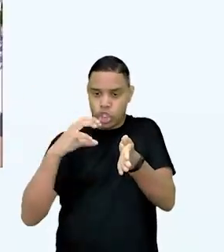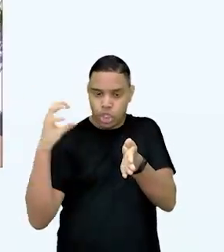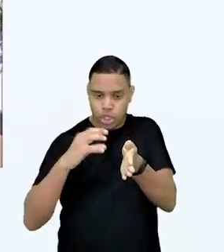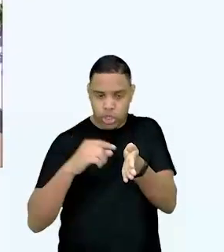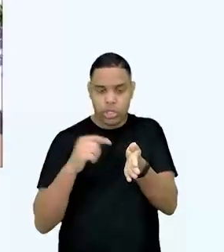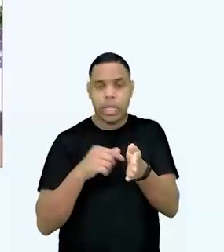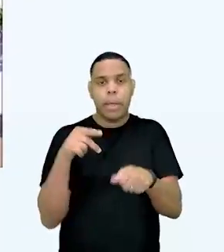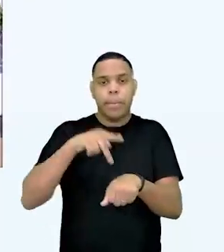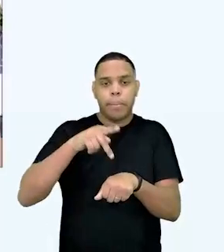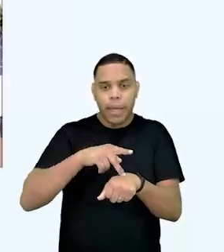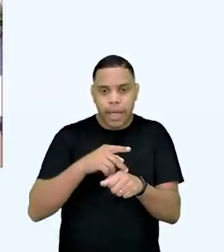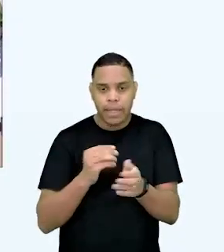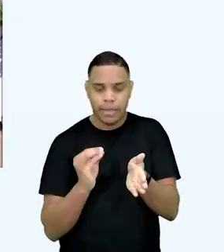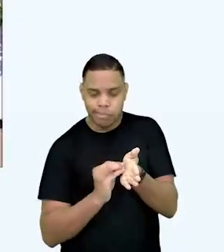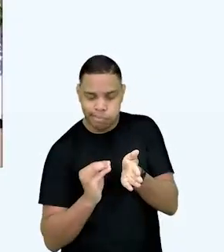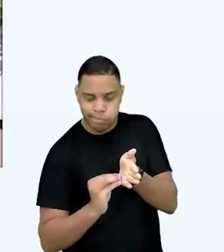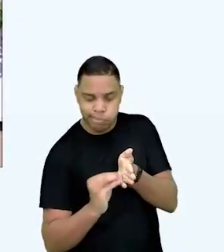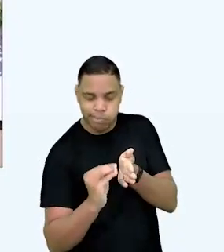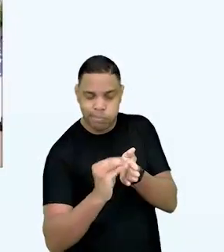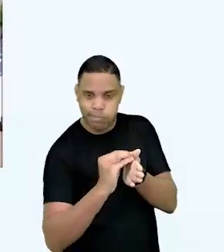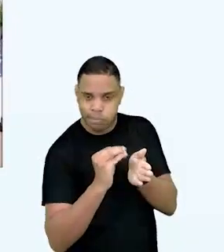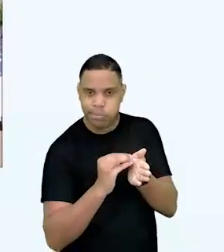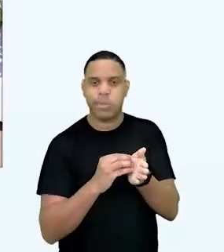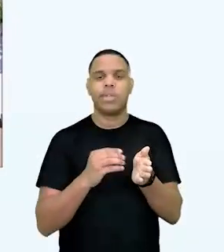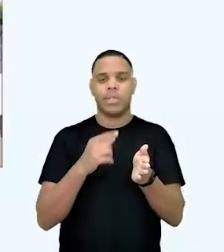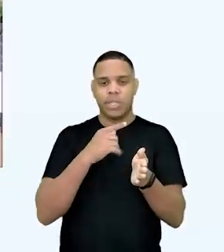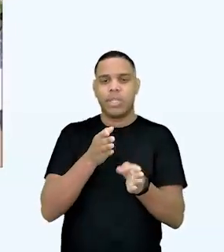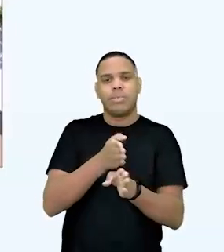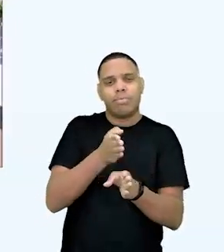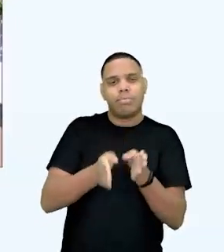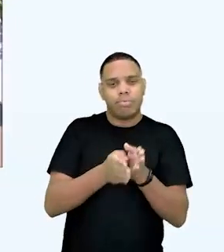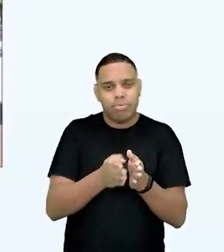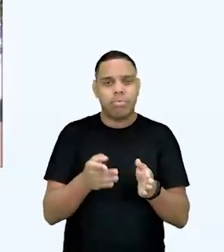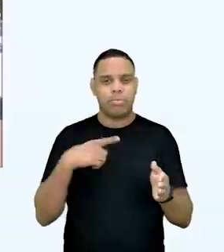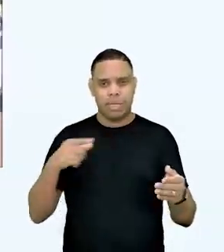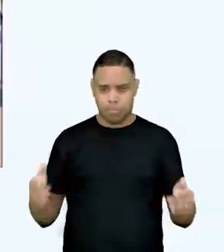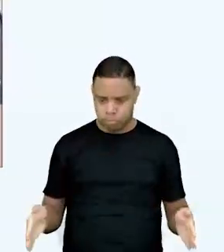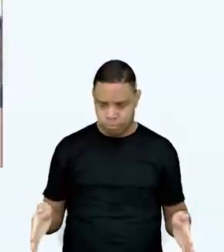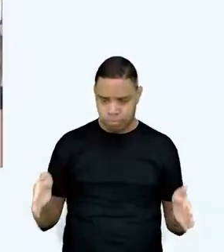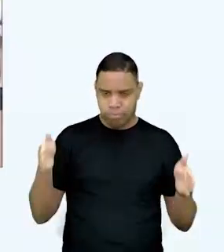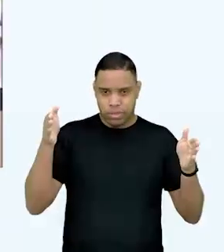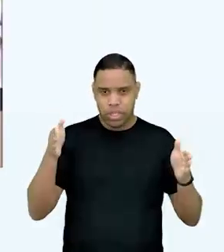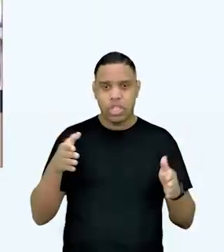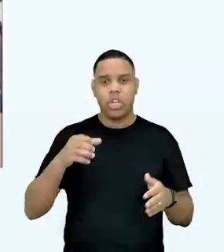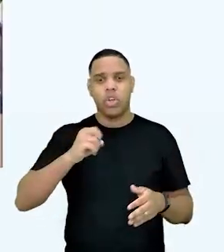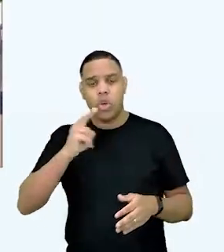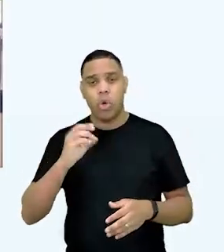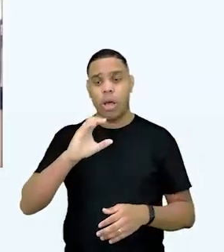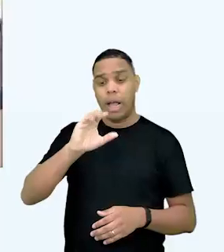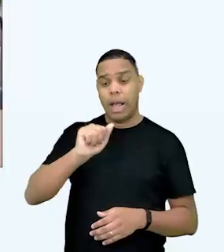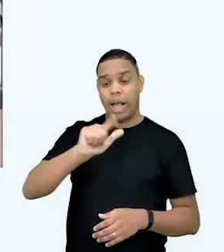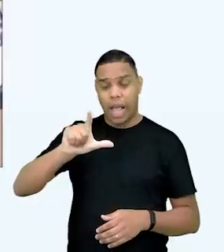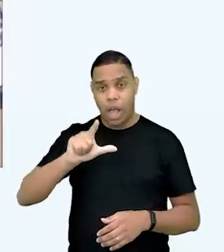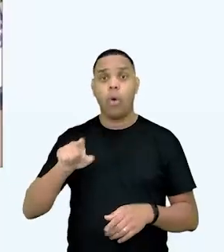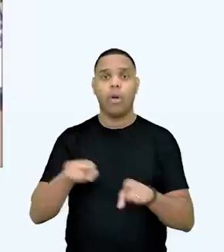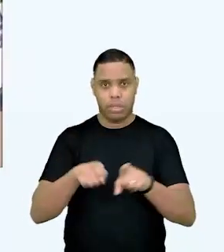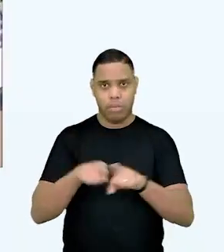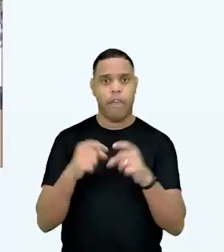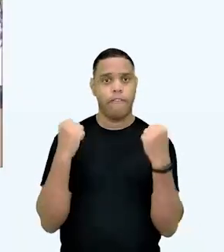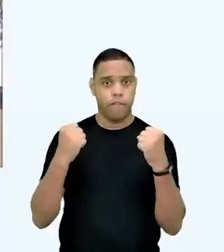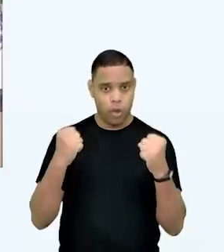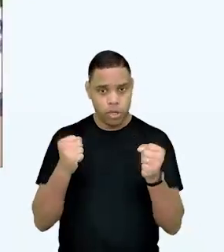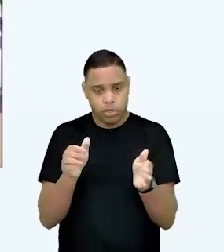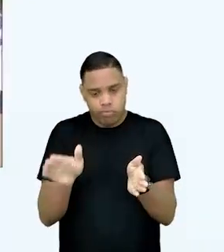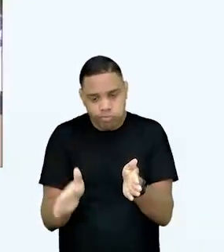faz a pedra até a metade da parede. Ou faz um reboco de cal, que já é mais forte